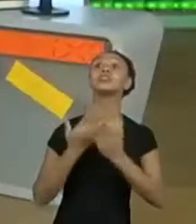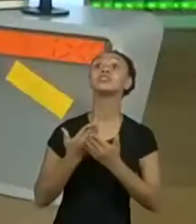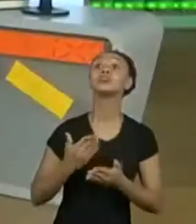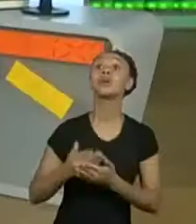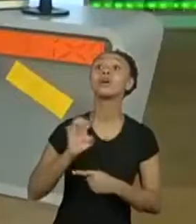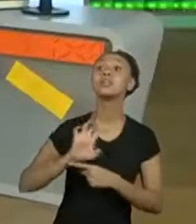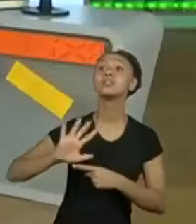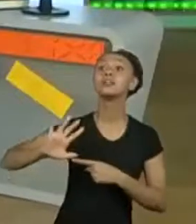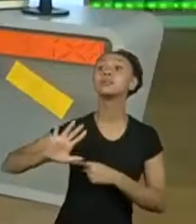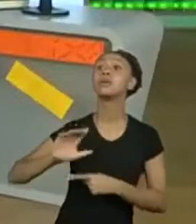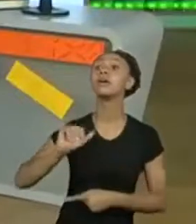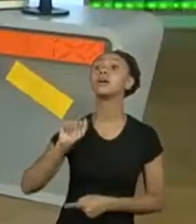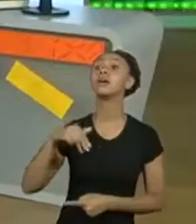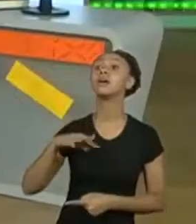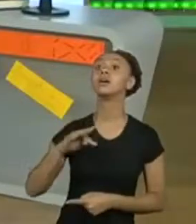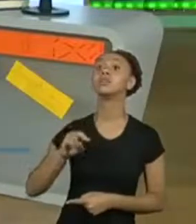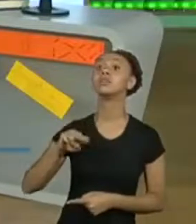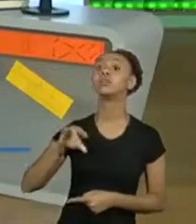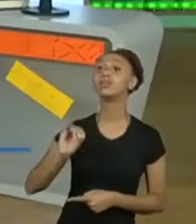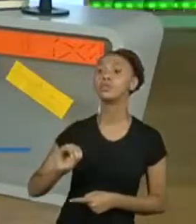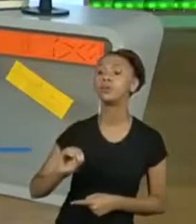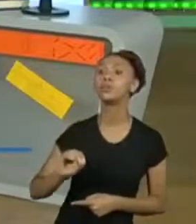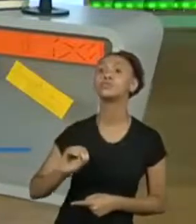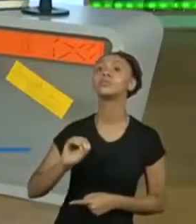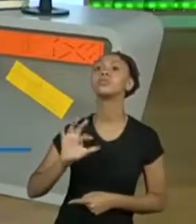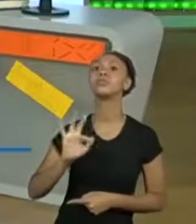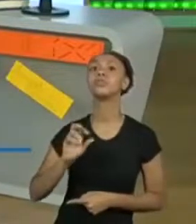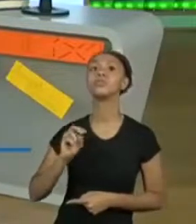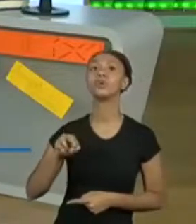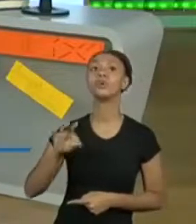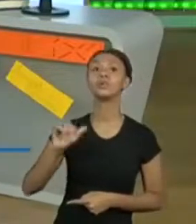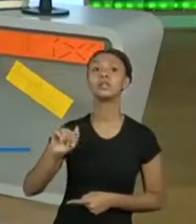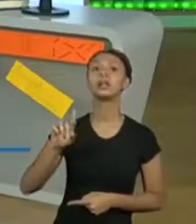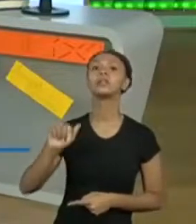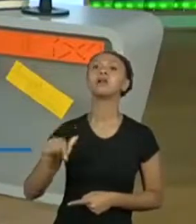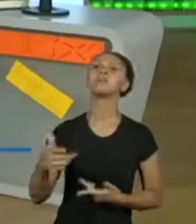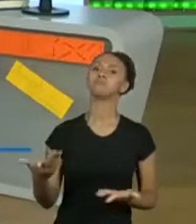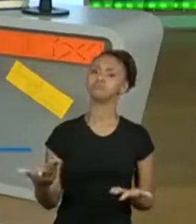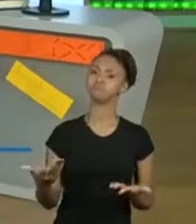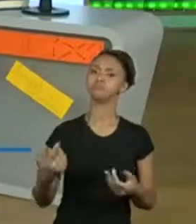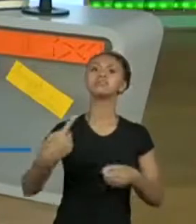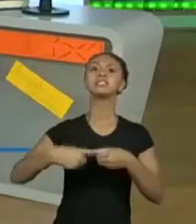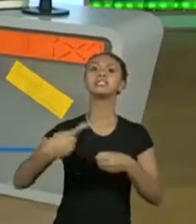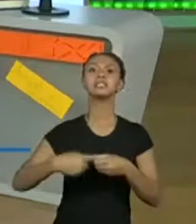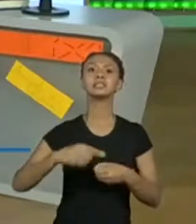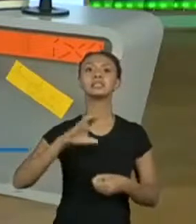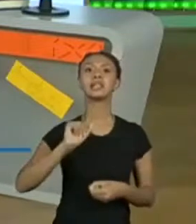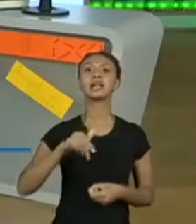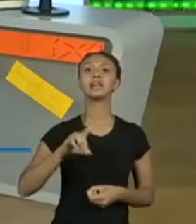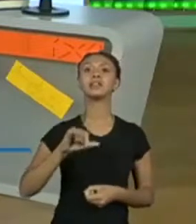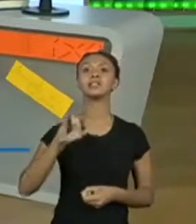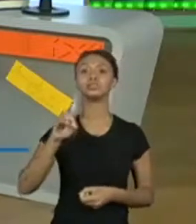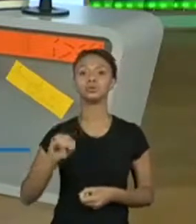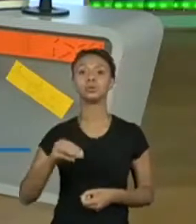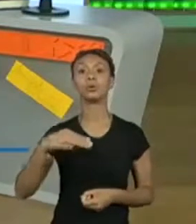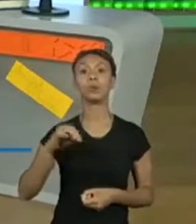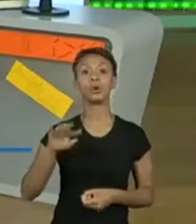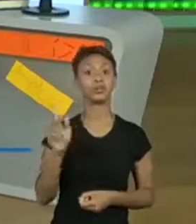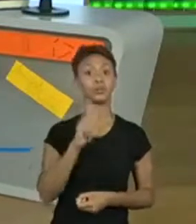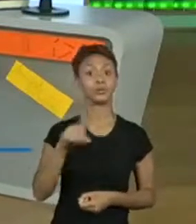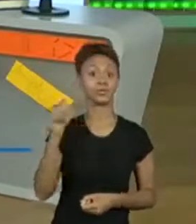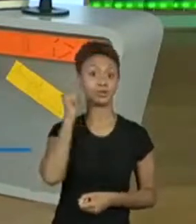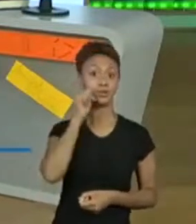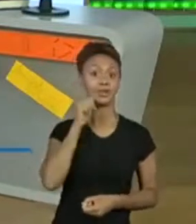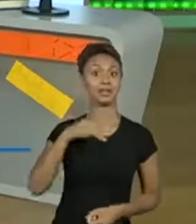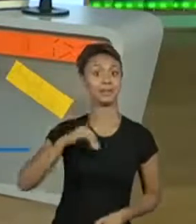Antônio Fontana, Frutal do Campo, município de Cândido Mota, professora Miriam e a sua turma do